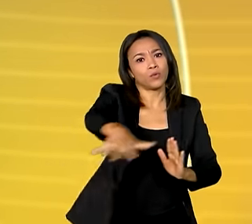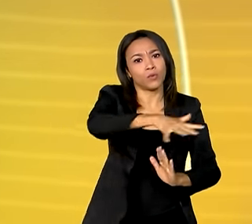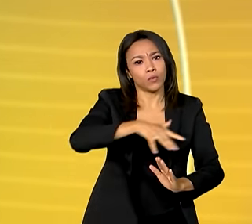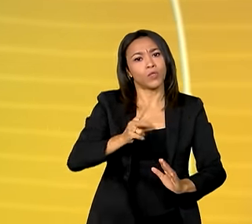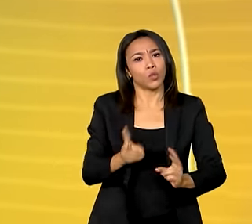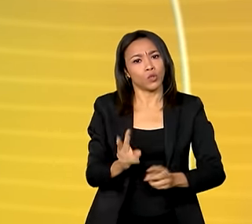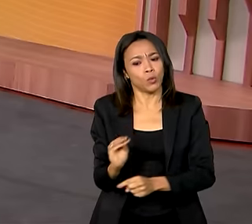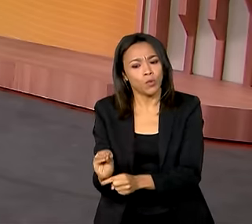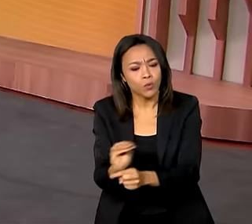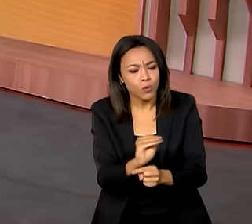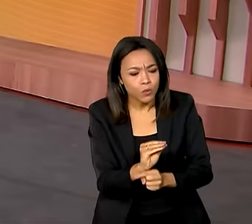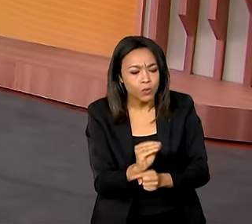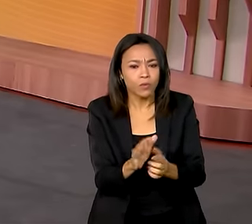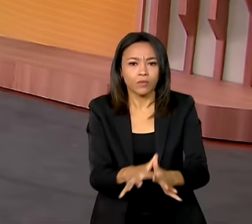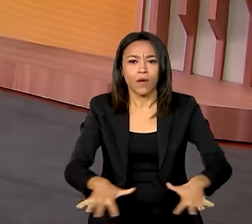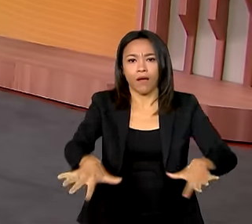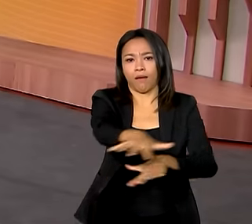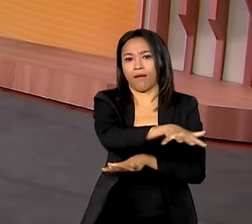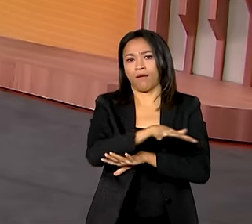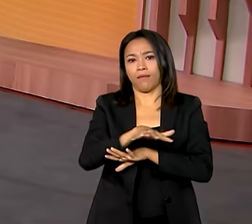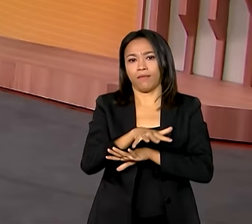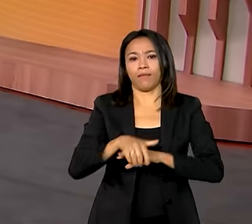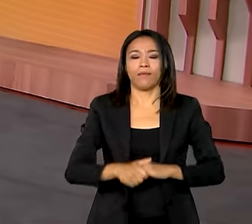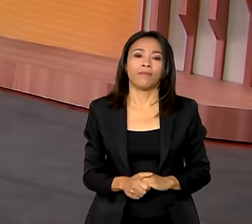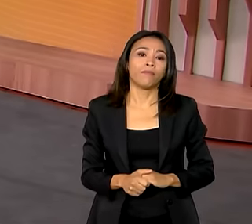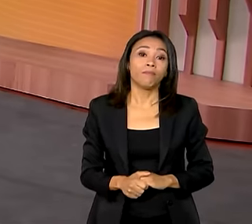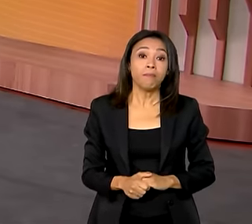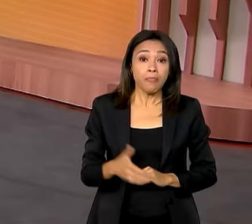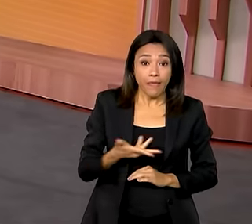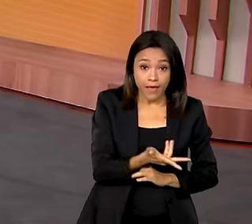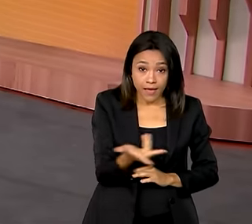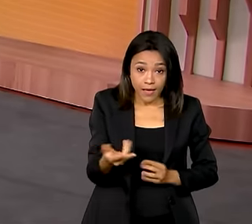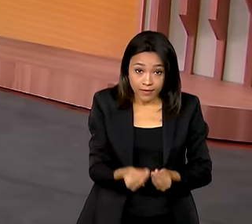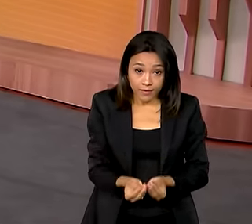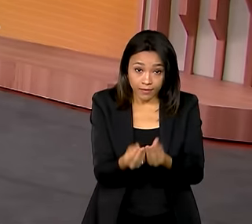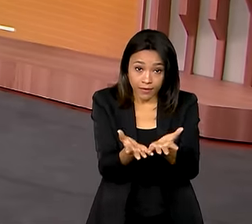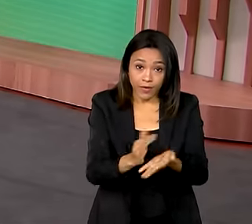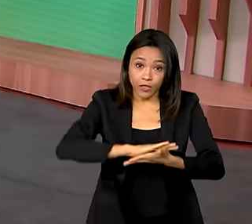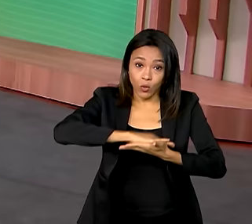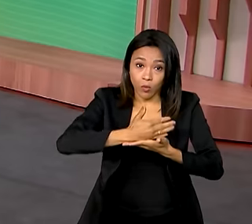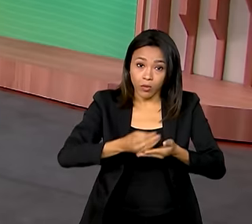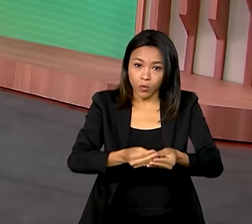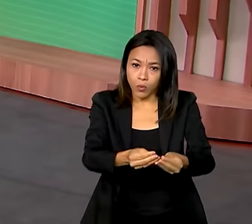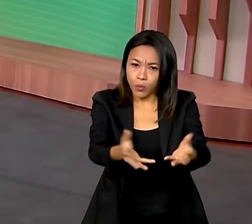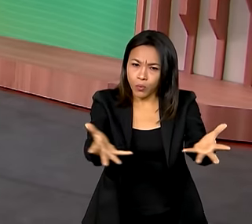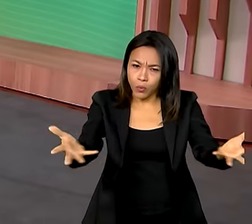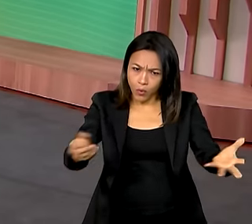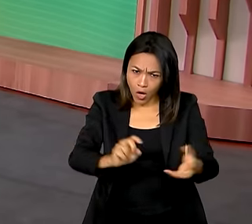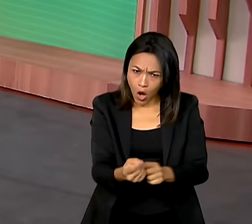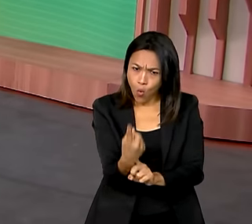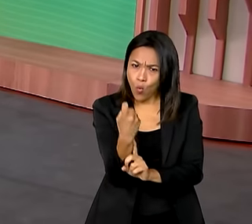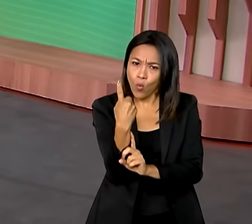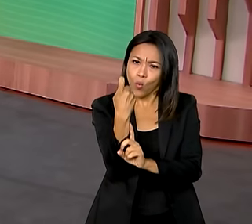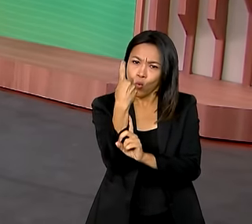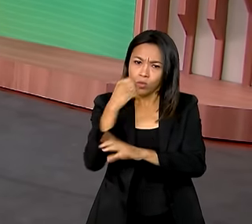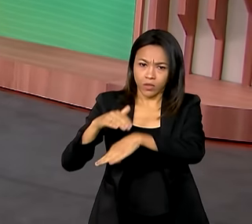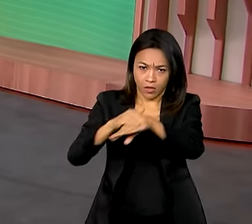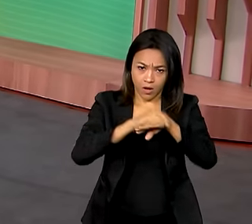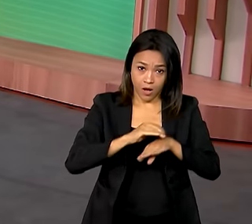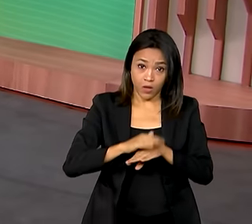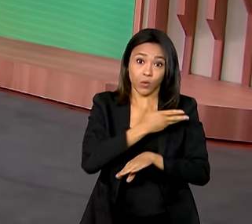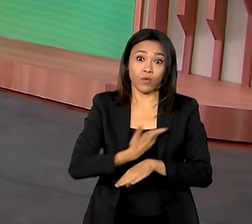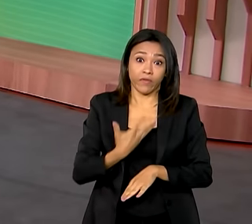preservada. E essa entrega de computadores está longe de ser a unicação do governo federal que